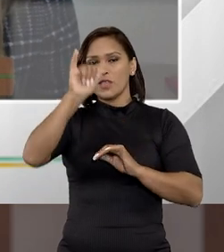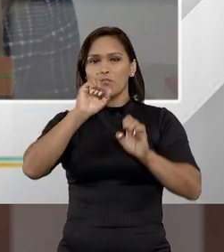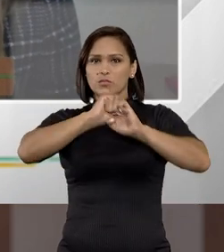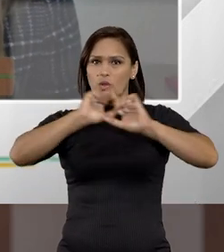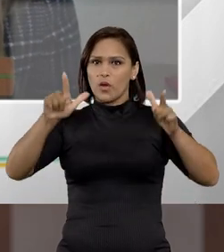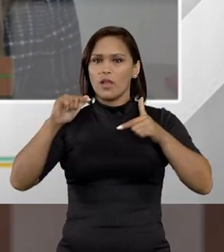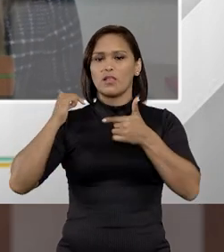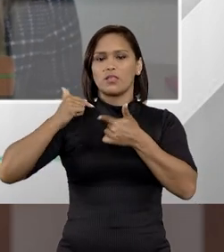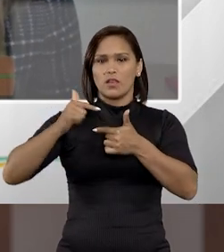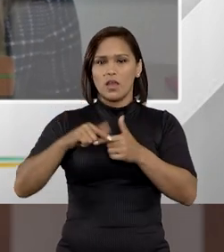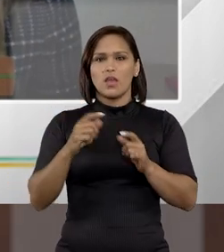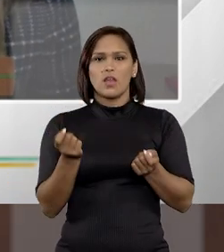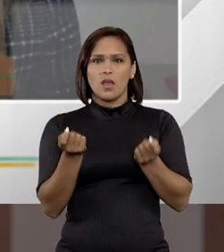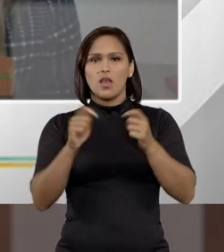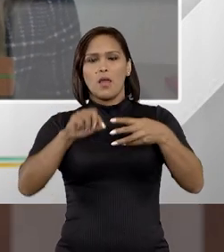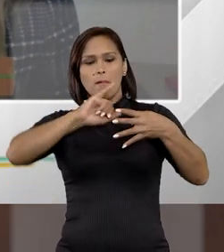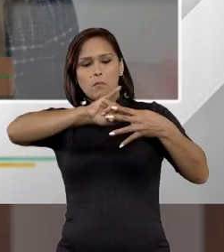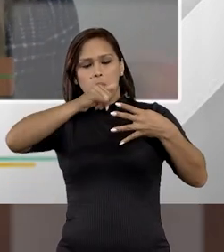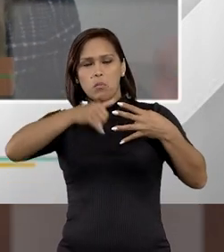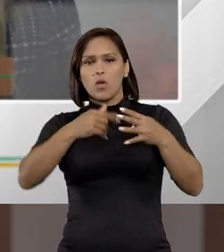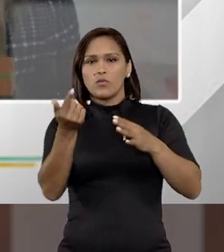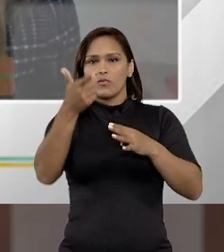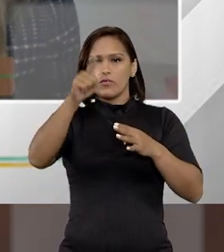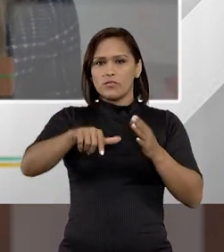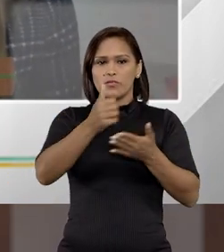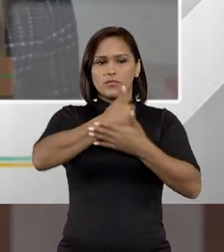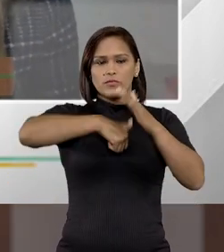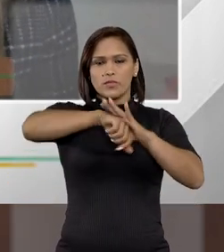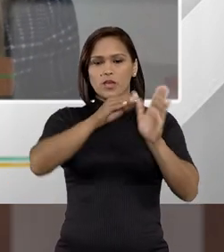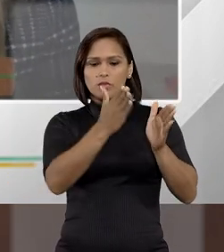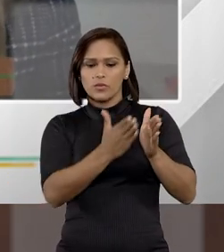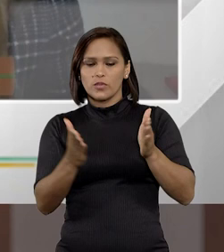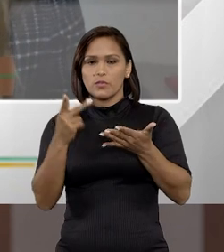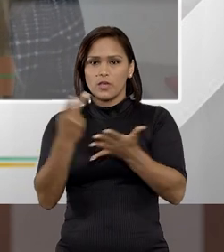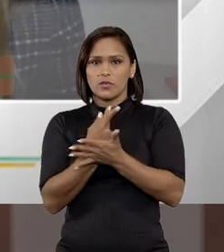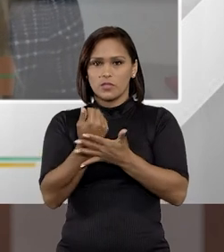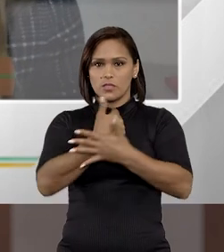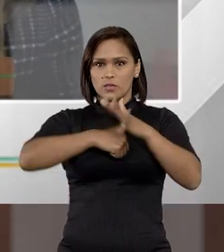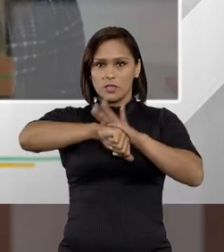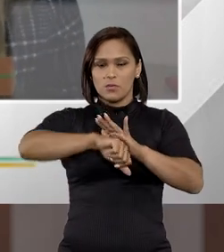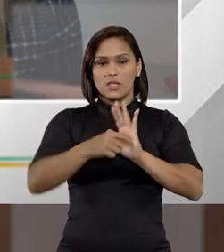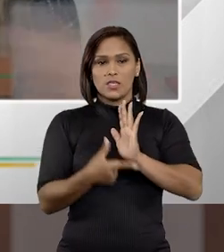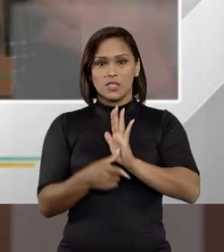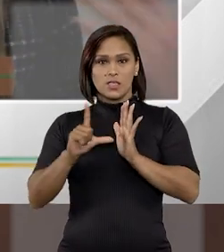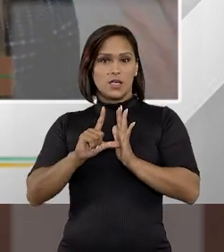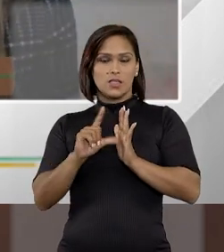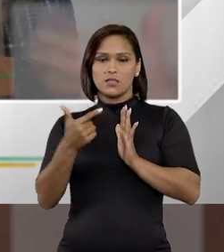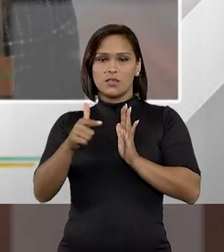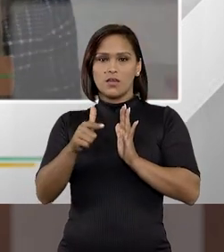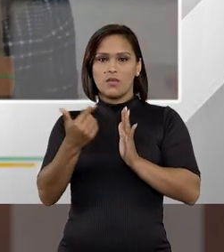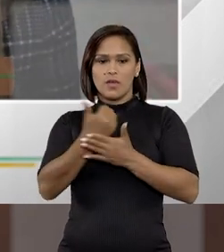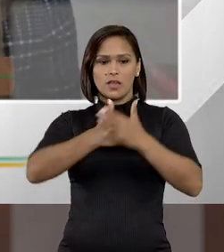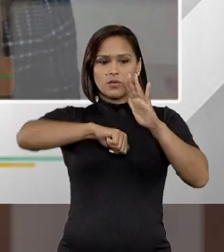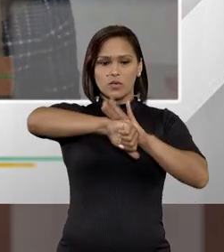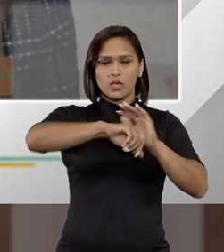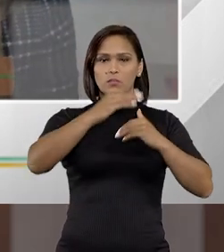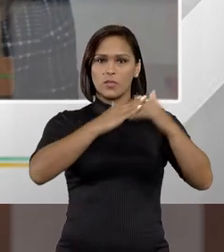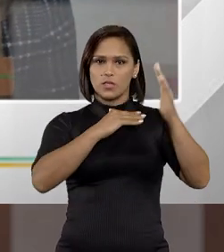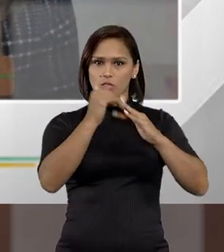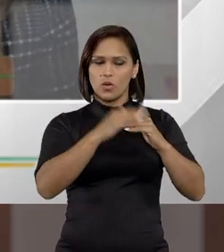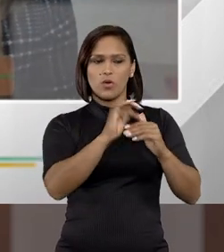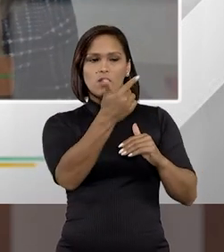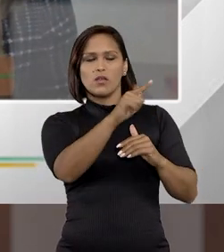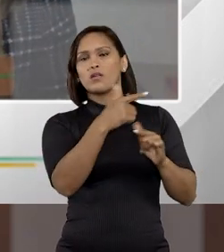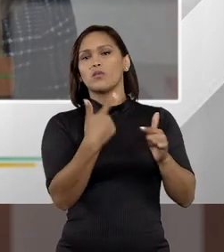expressamente trata aí da hipótese do sujeito que é reincidente ao tempo dos fatos, né, então se ele não era reincidente naquele momento em ele cometeu